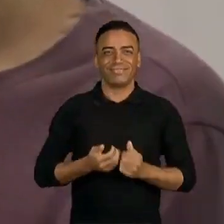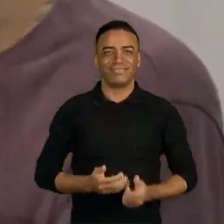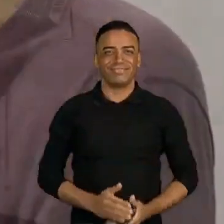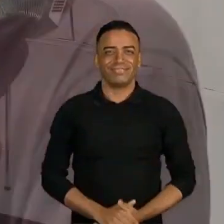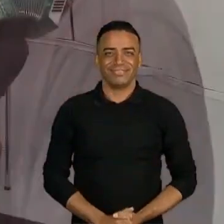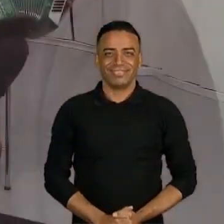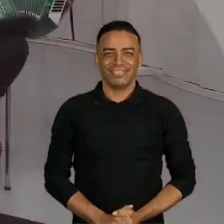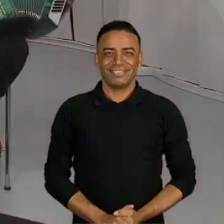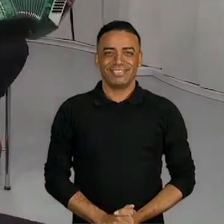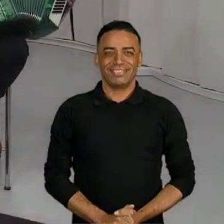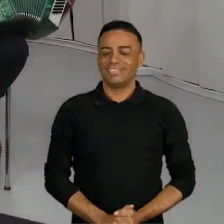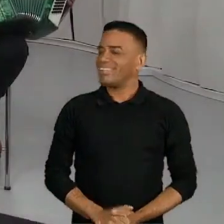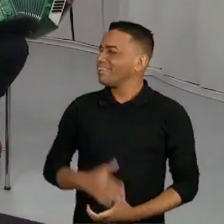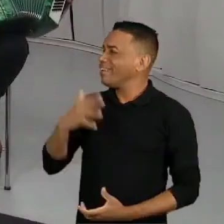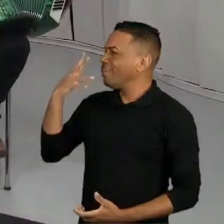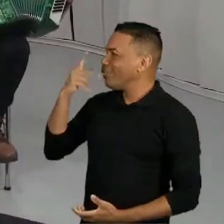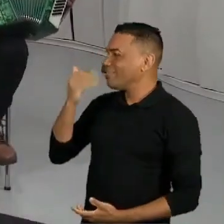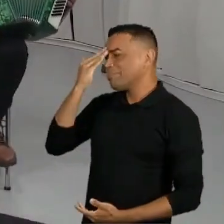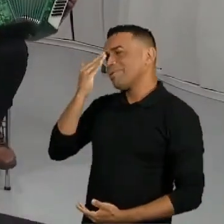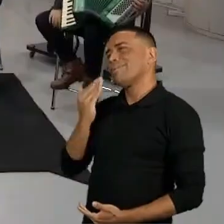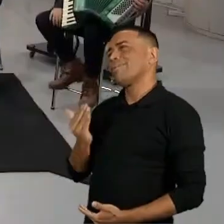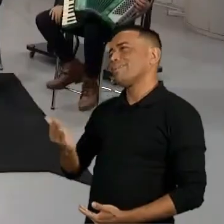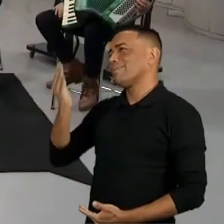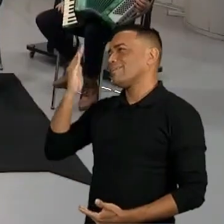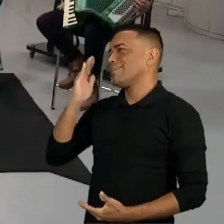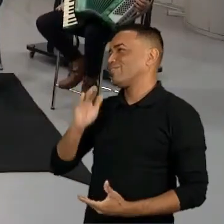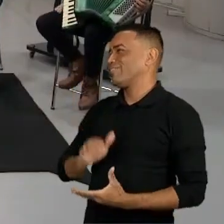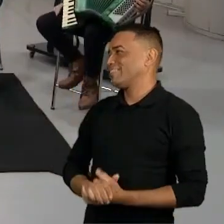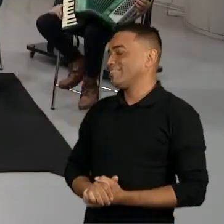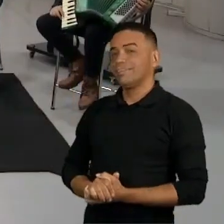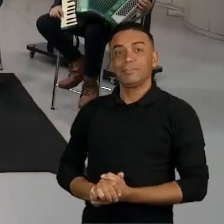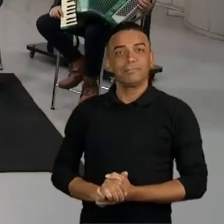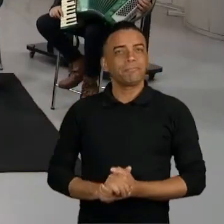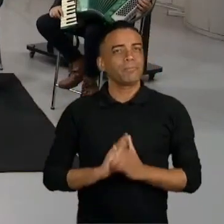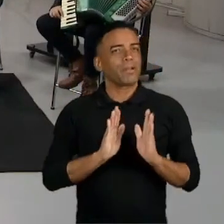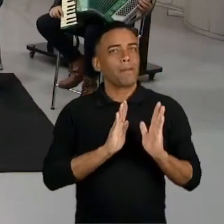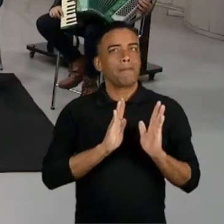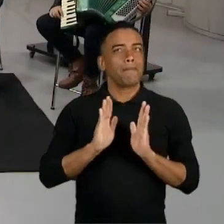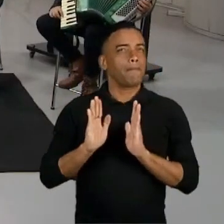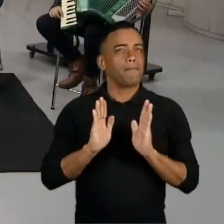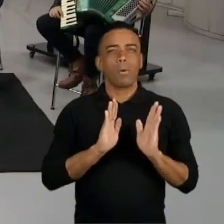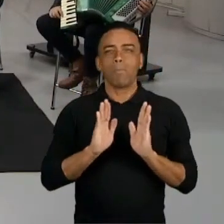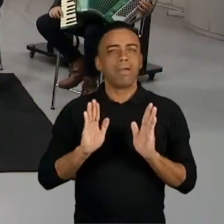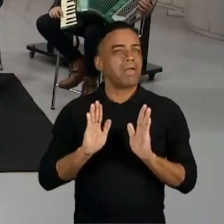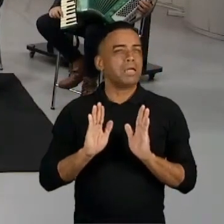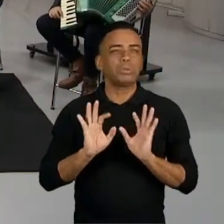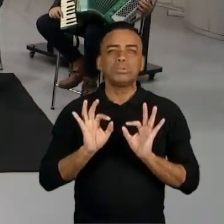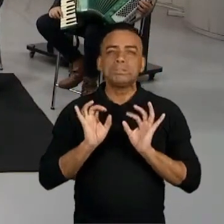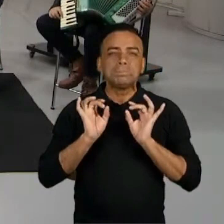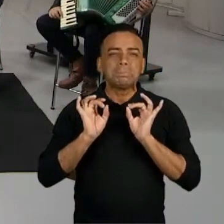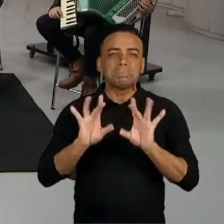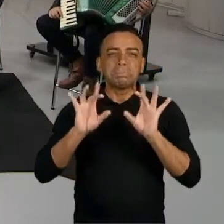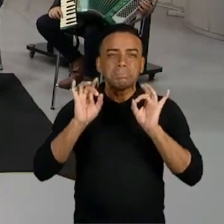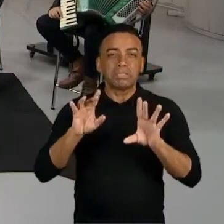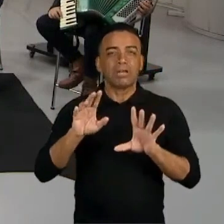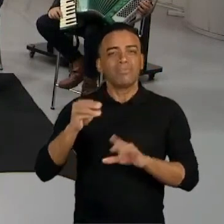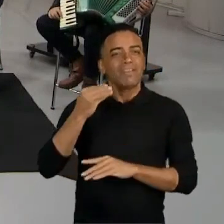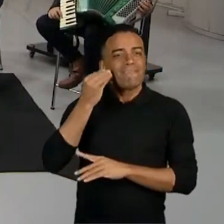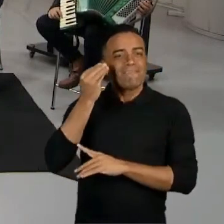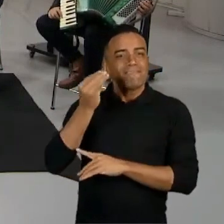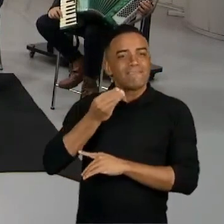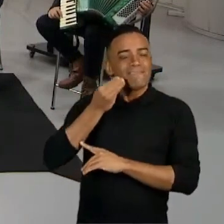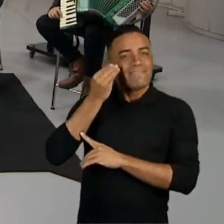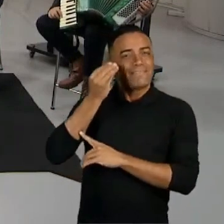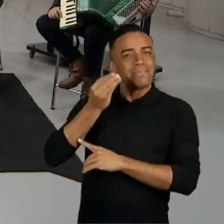Que lindo. Obrigada. Obrigada. Gente, momento único pra vocês apreciarem,